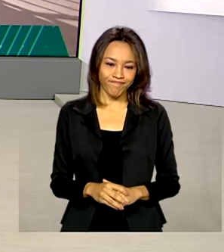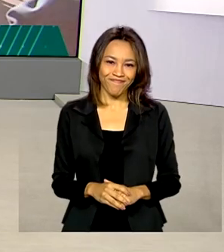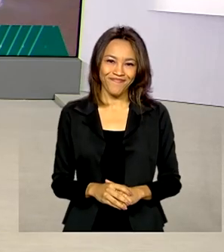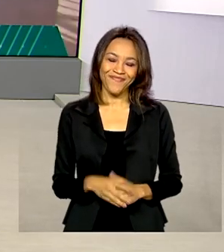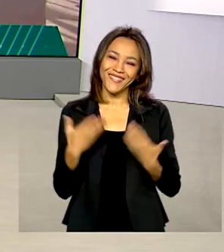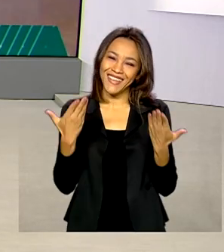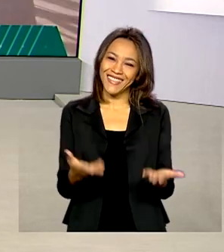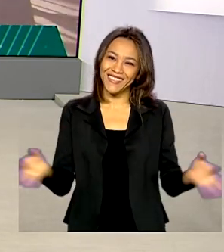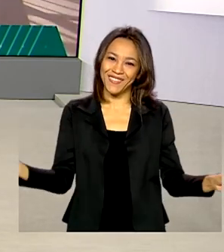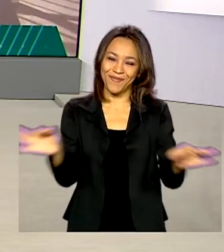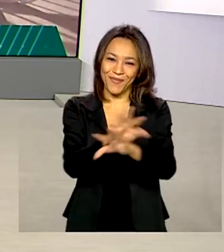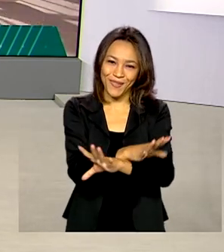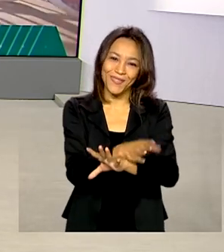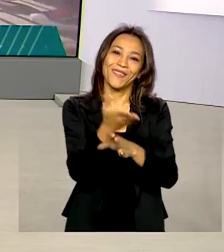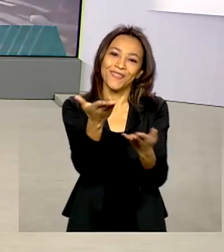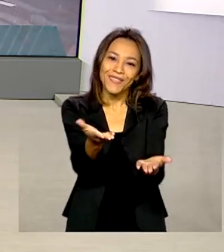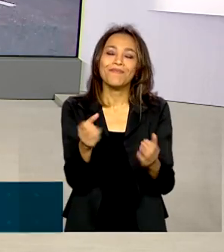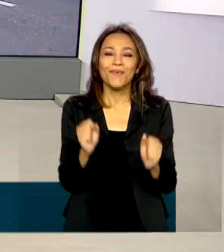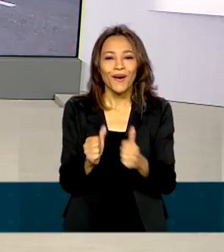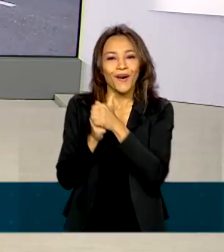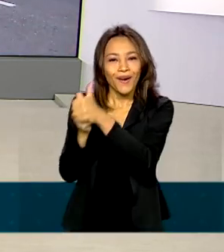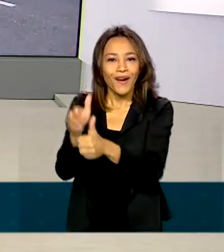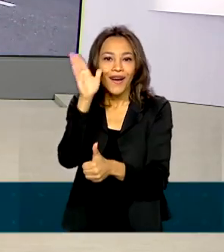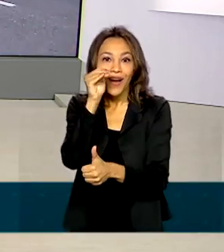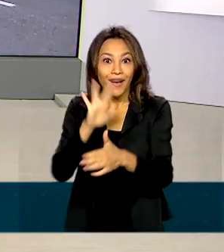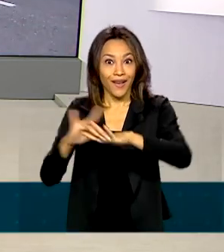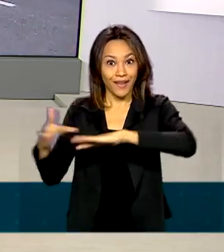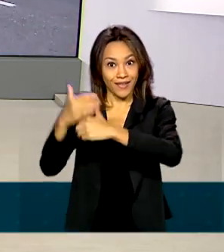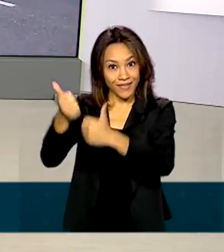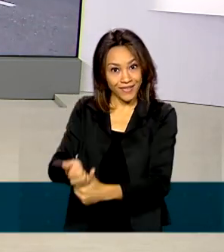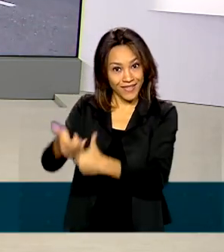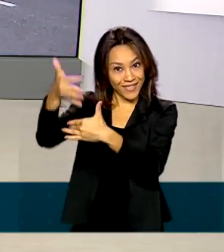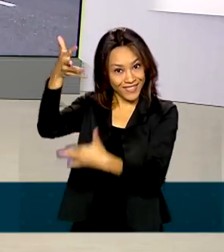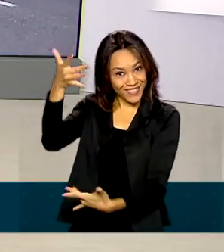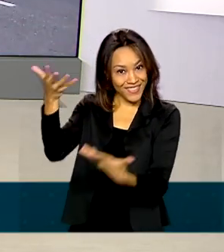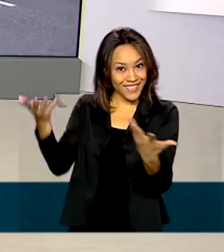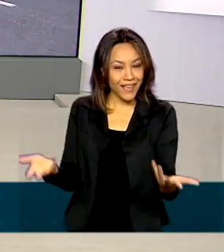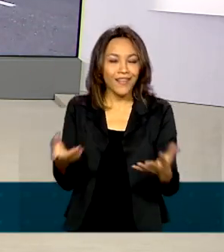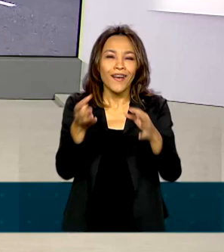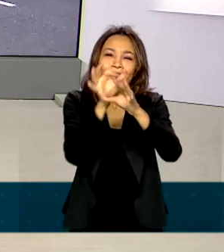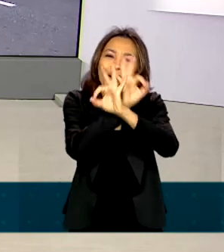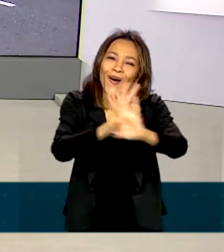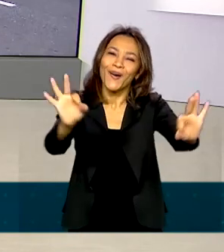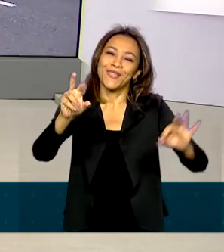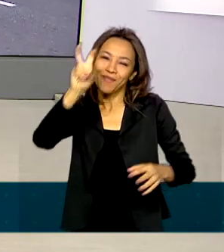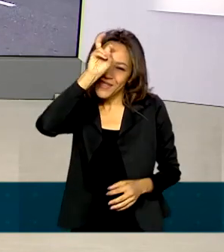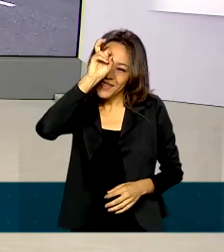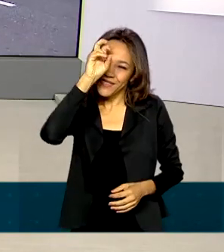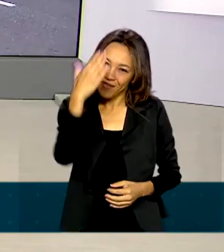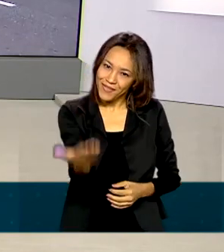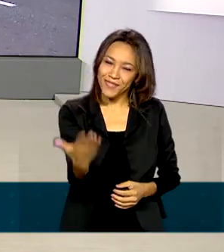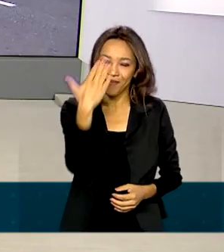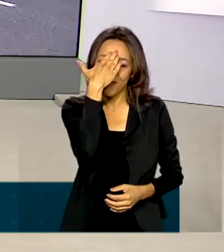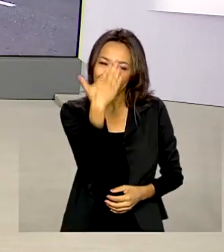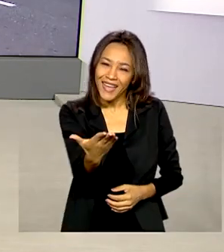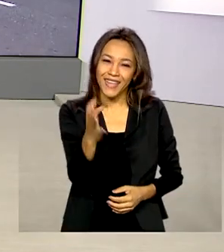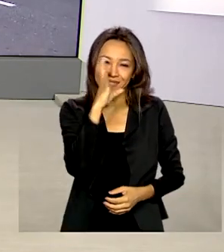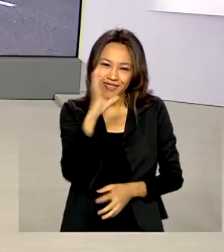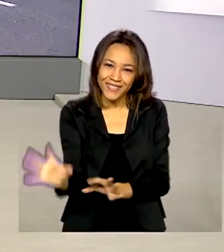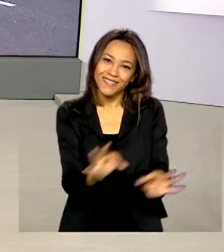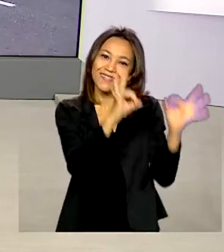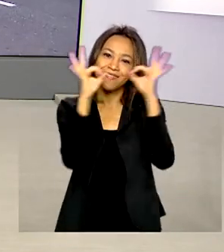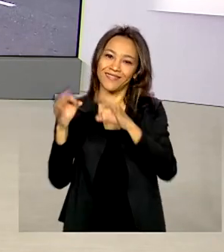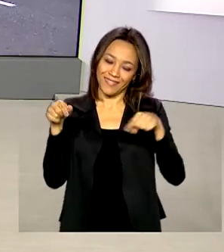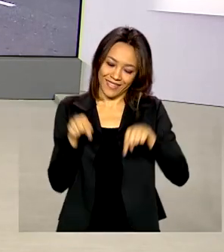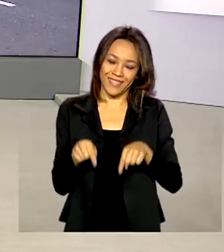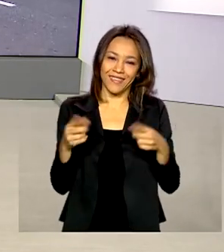Brasil em Dia fica por aqui. Você pode nos acompanhar também pelas redes sociais. Uma ótima quinta-feira para você. Obrigada pela sua audiência aqui